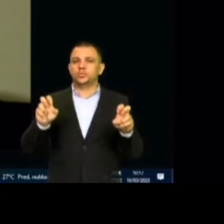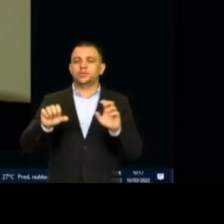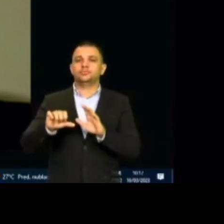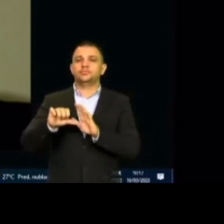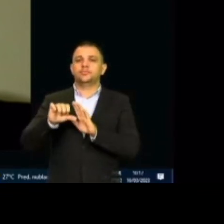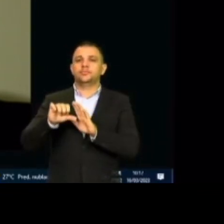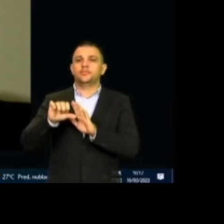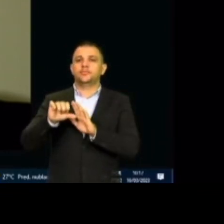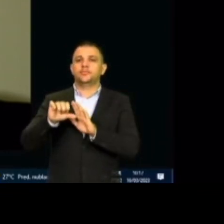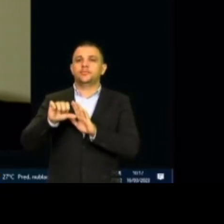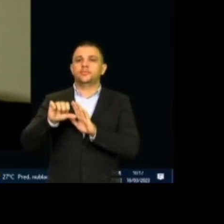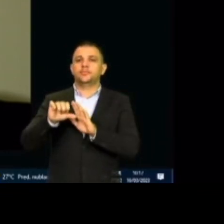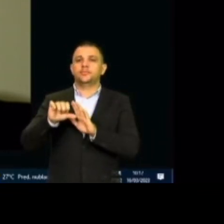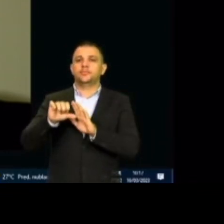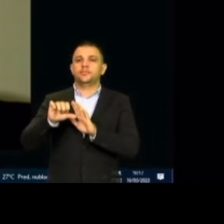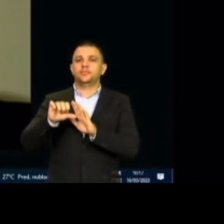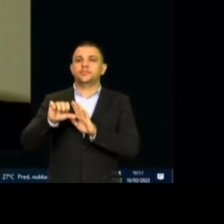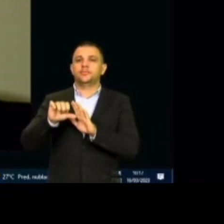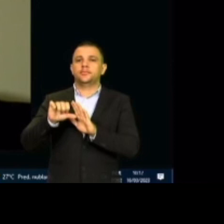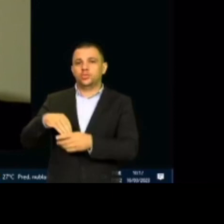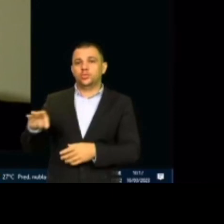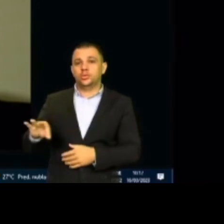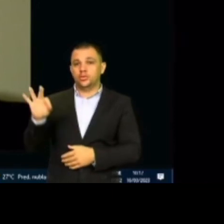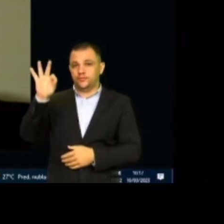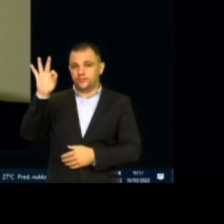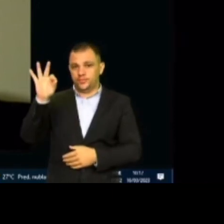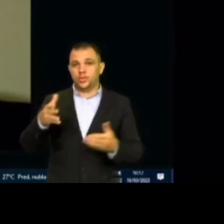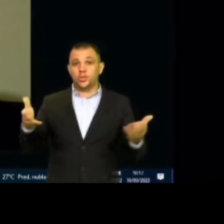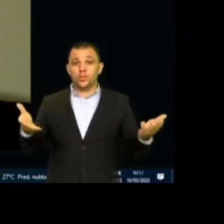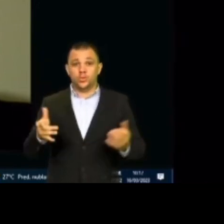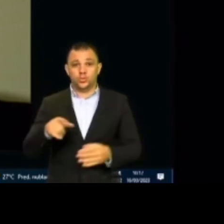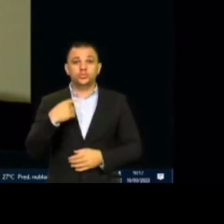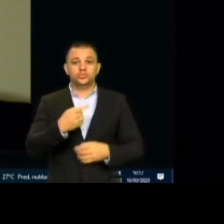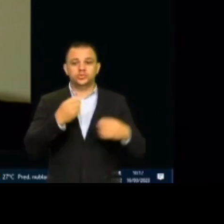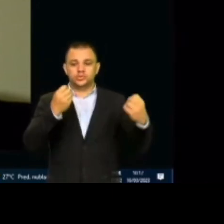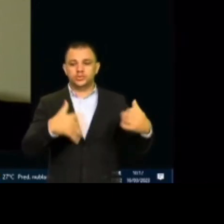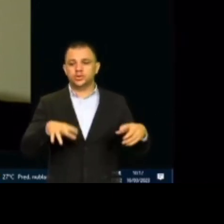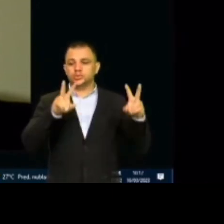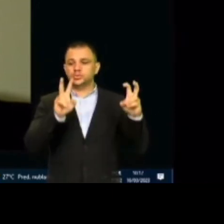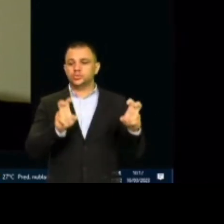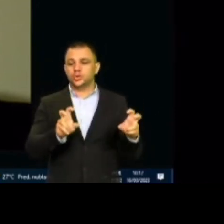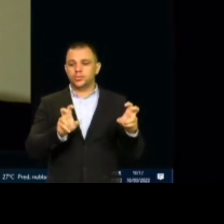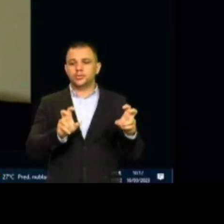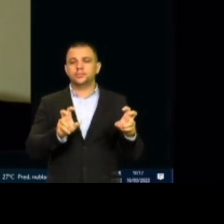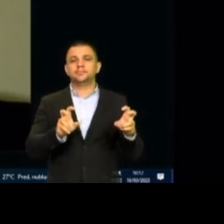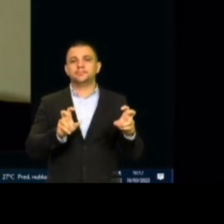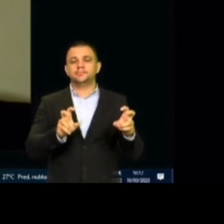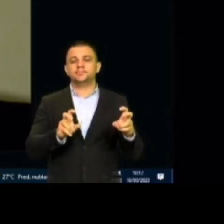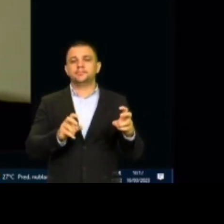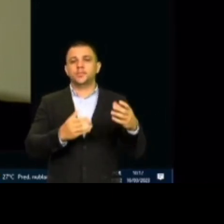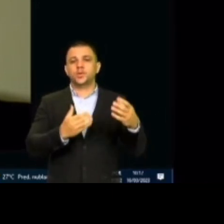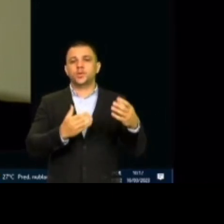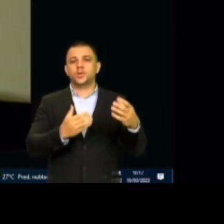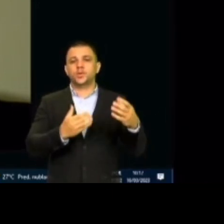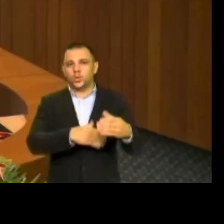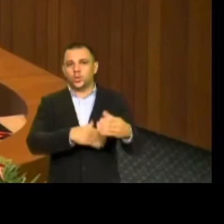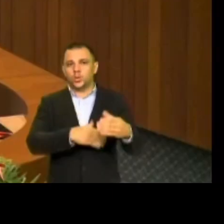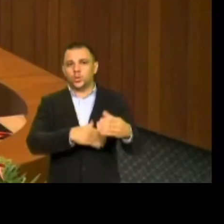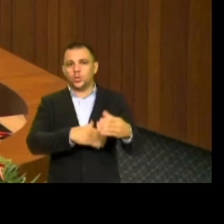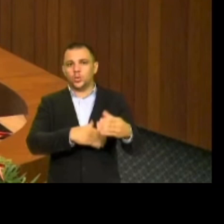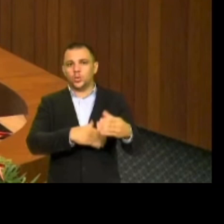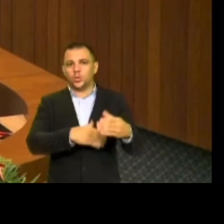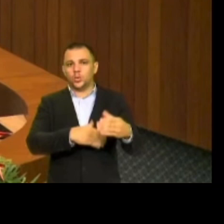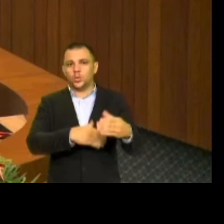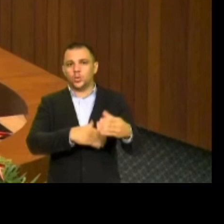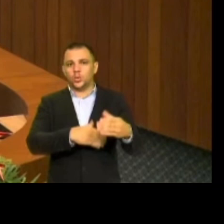Hoje a gente vai tratar de fraudes no concurso para serventias extrajudiciais no estado do